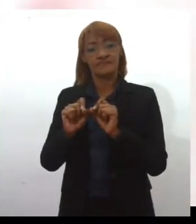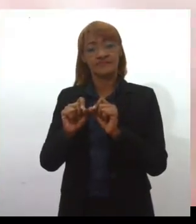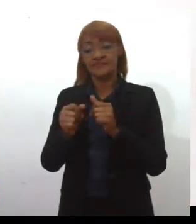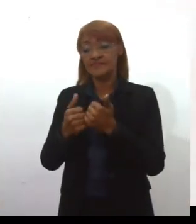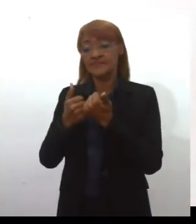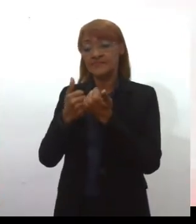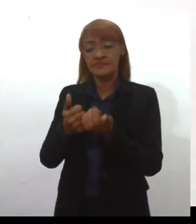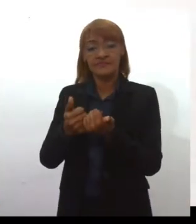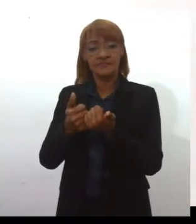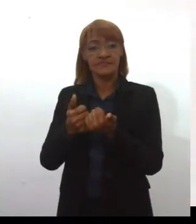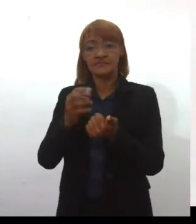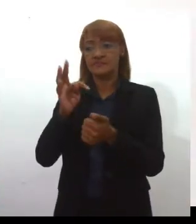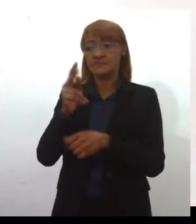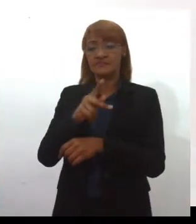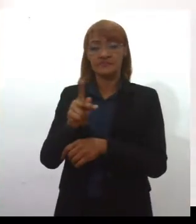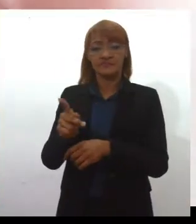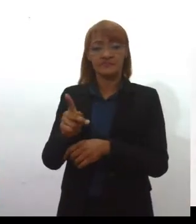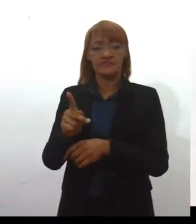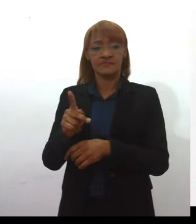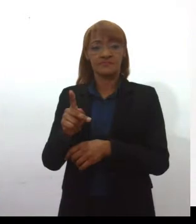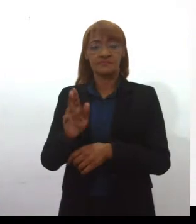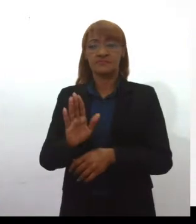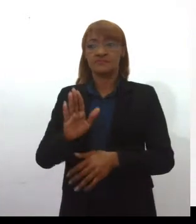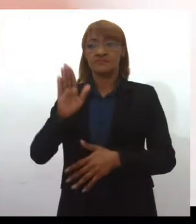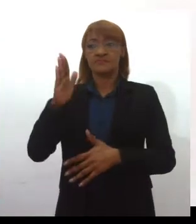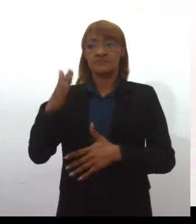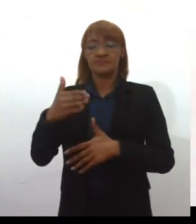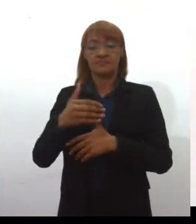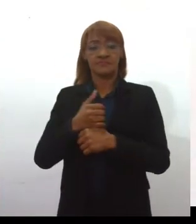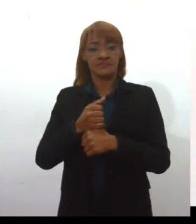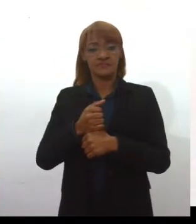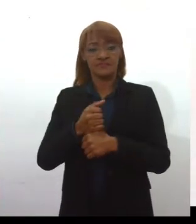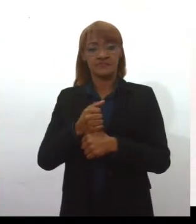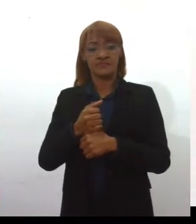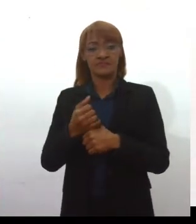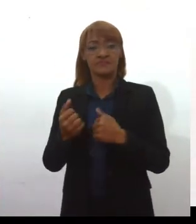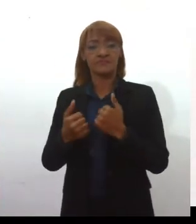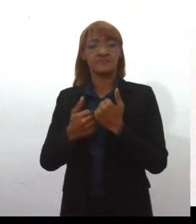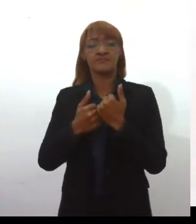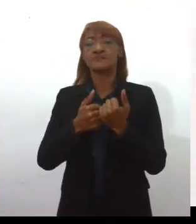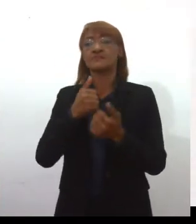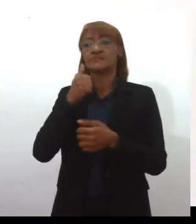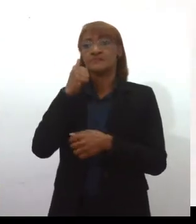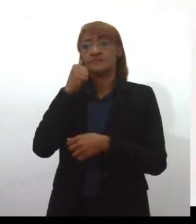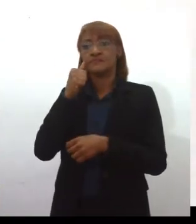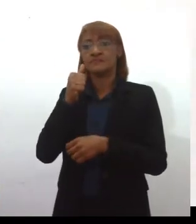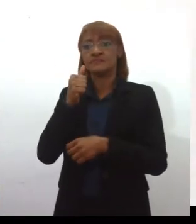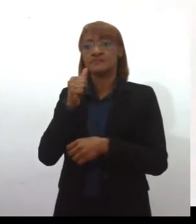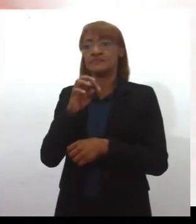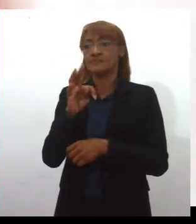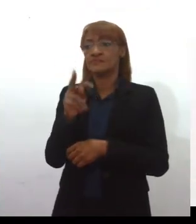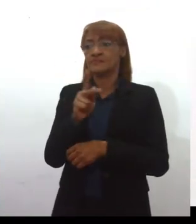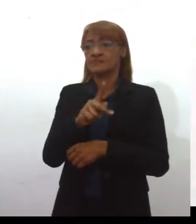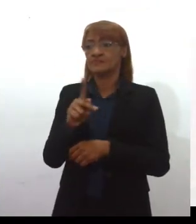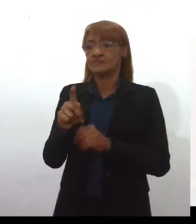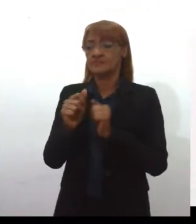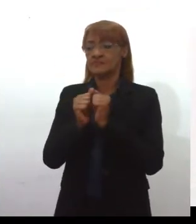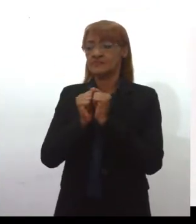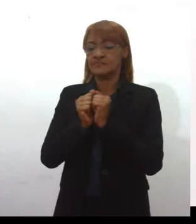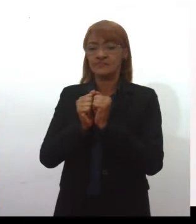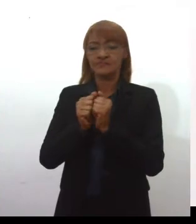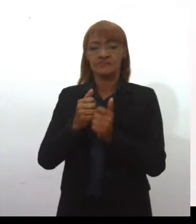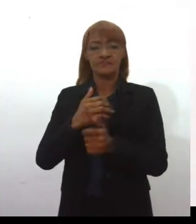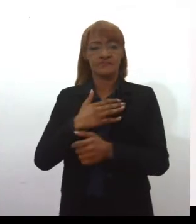diz isso, inclusive, quando ela vai tomar posse, defendo as mulheres e trago a minha categoria junto comigo, ela também